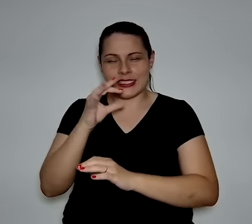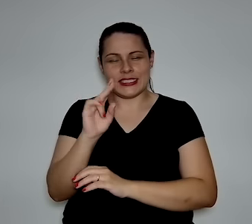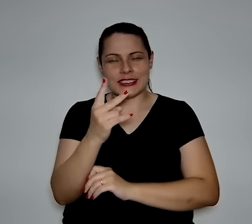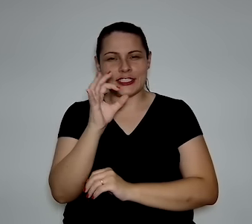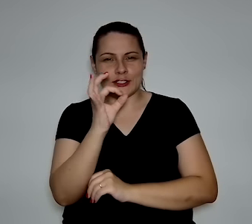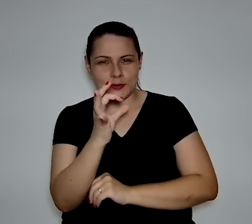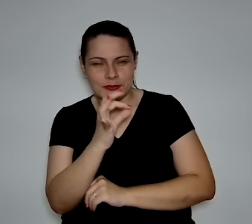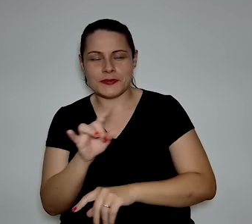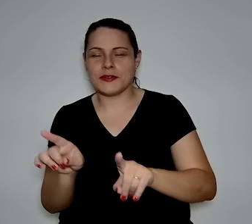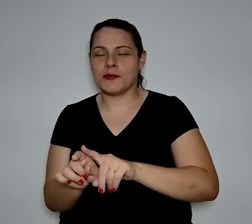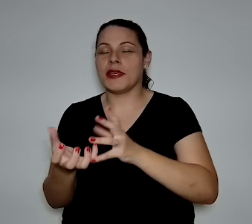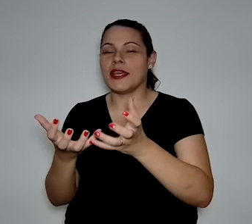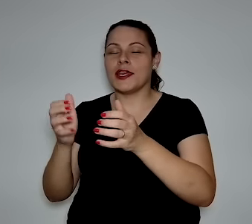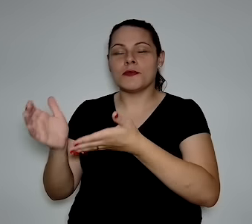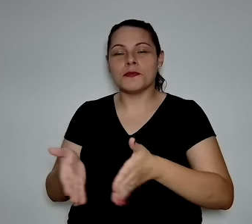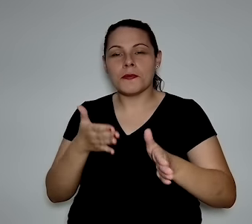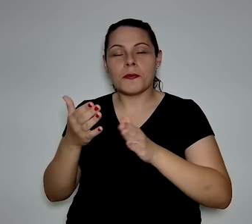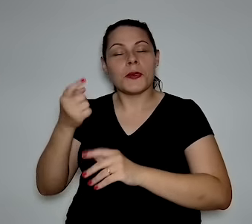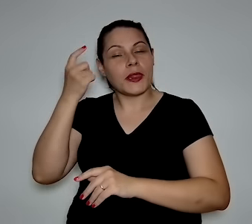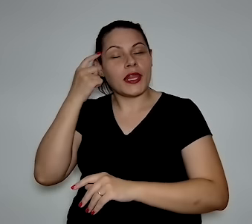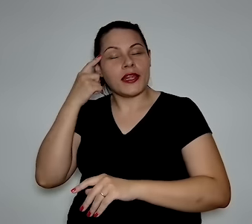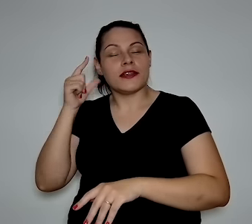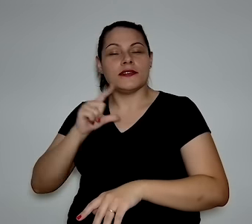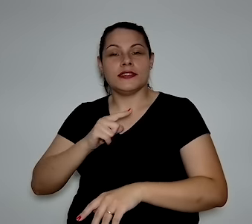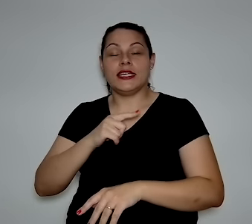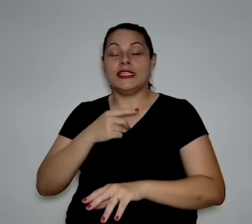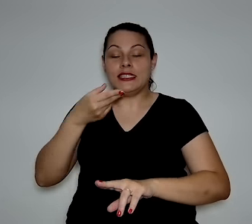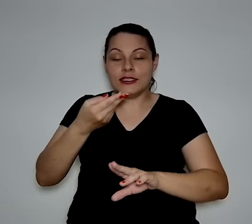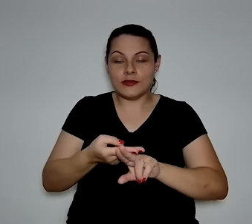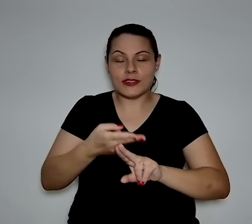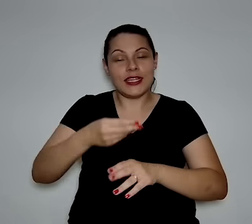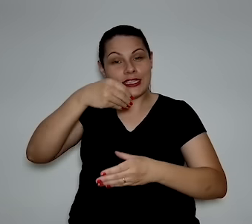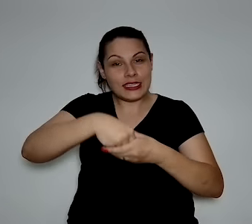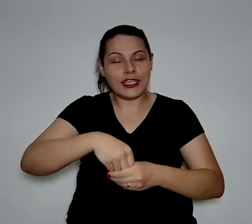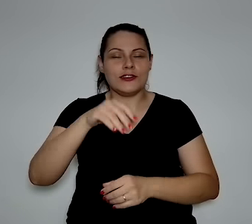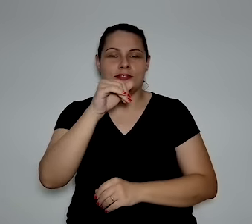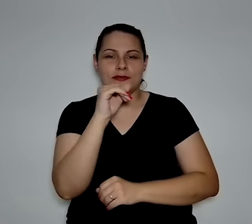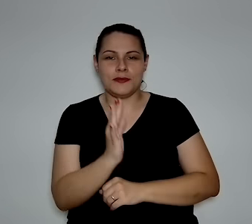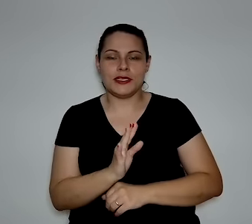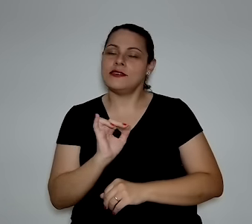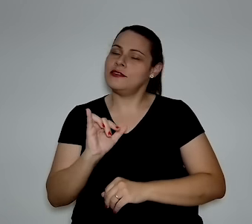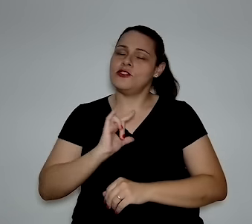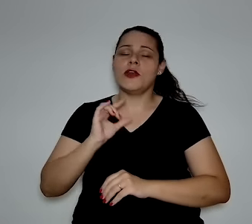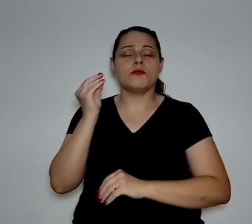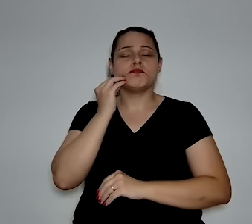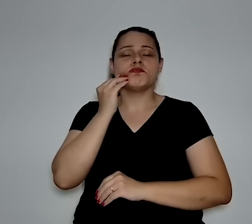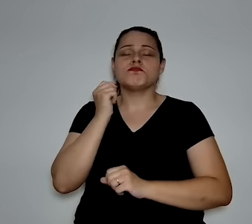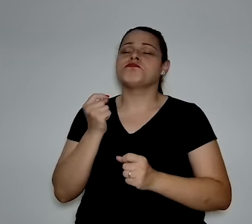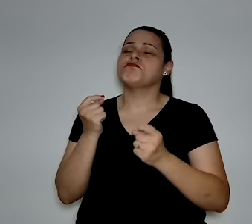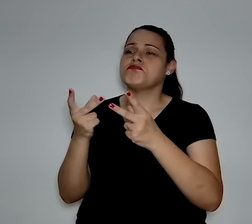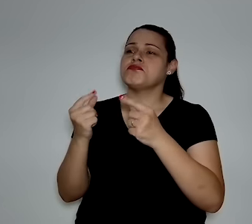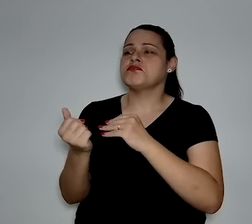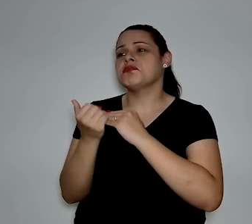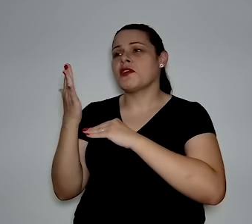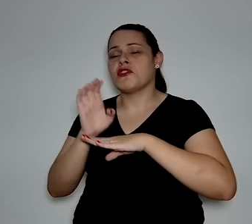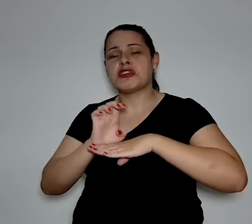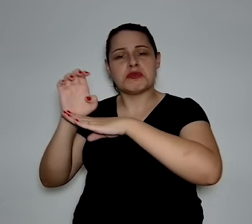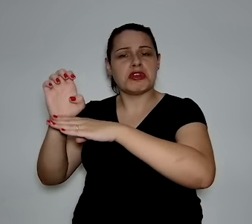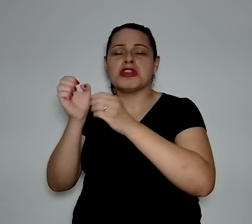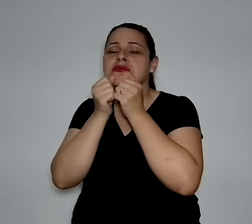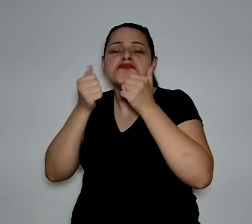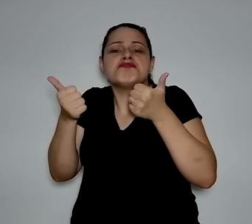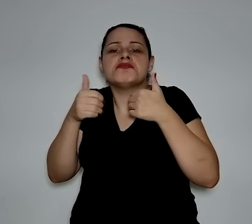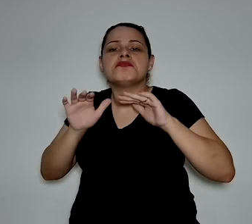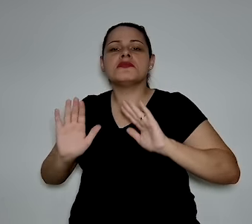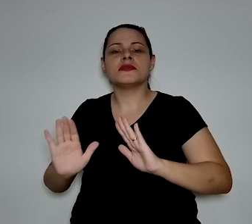produzir hidrogênio verde, queremos produzir para o consumo interno e, se tiver oportunidade de exportar, por que não?